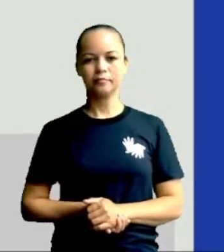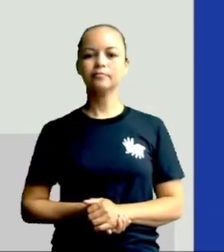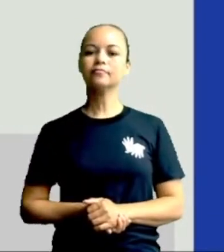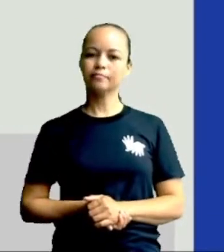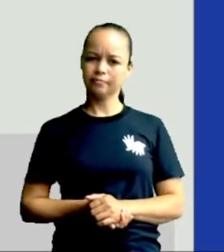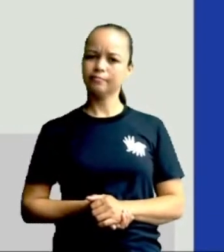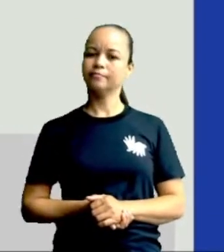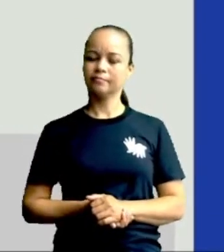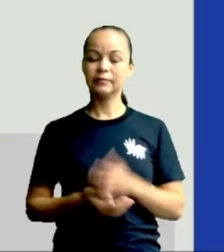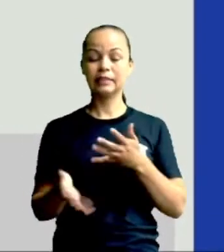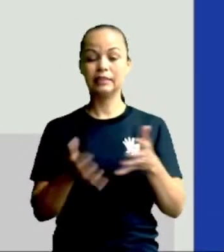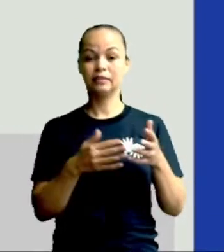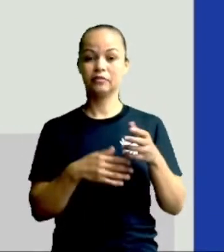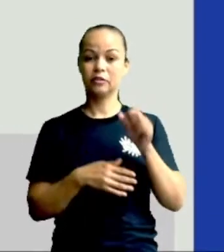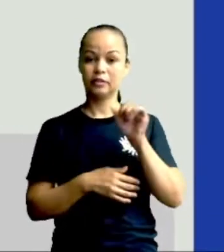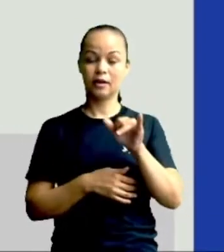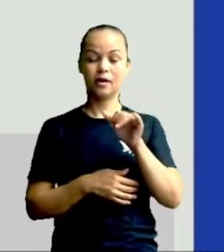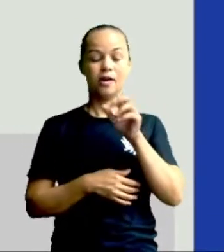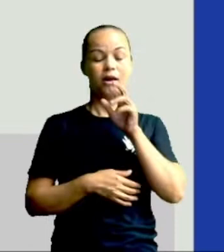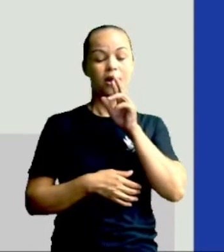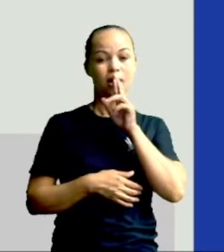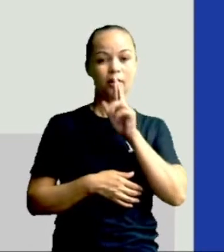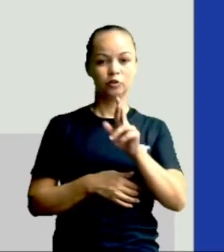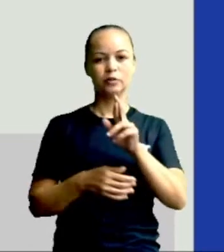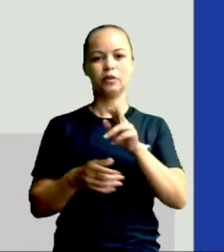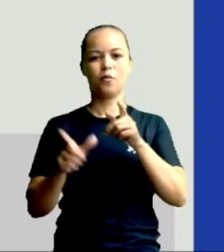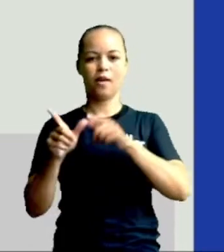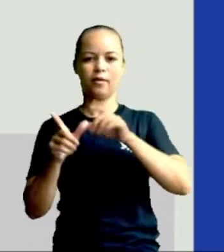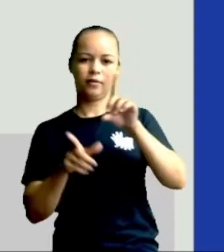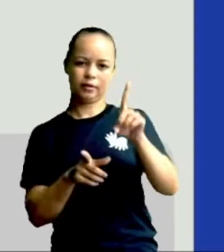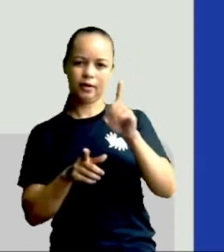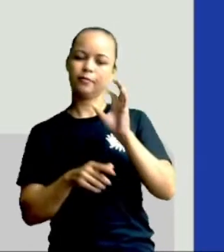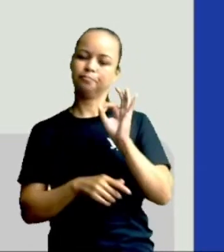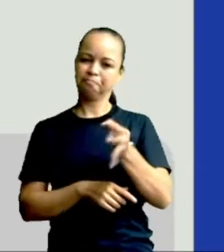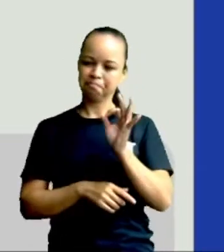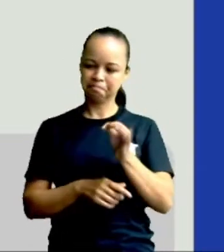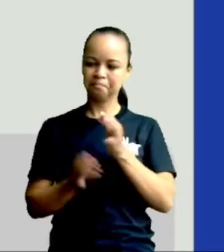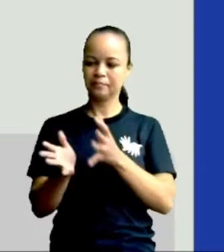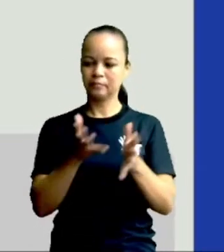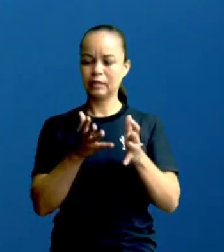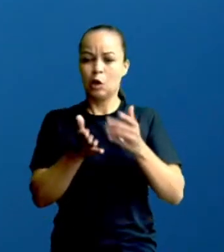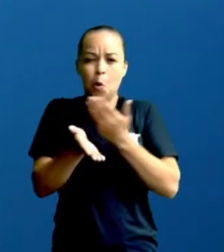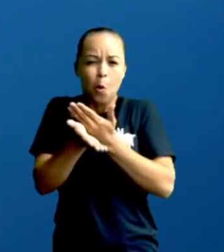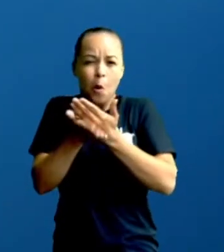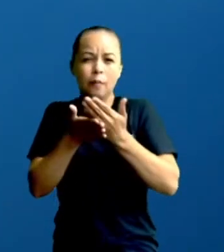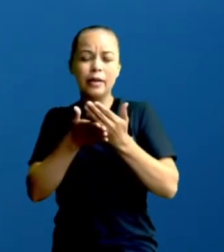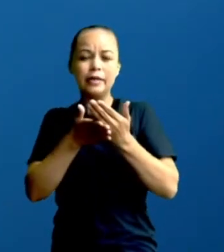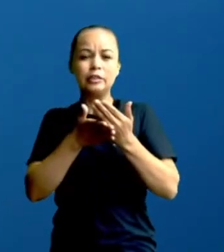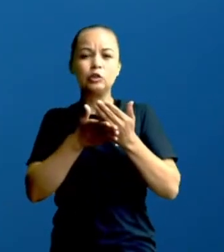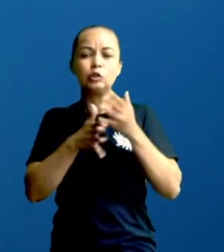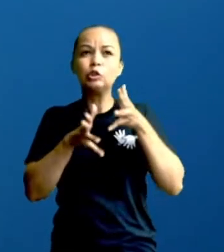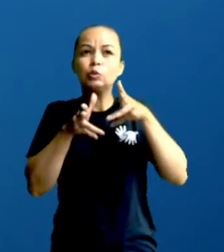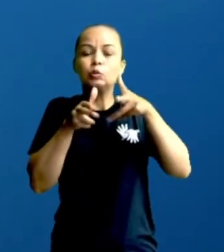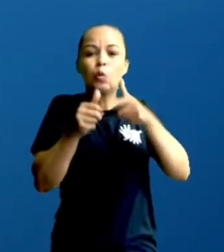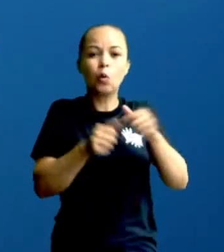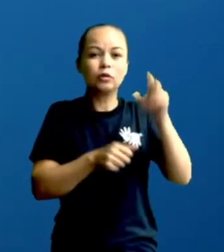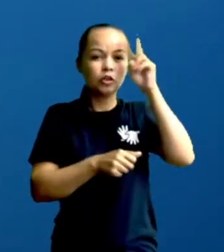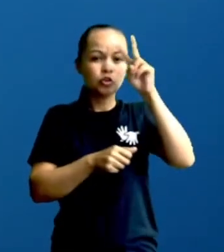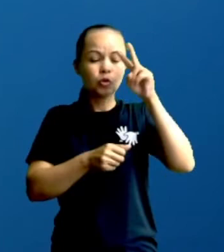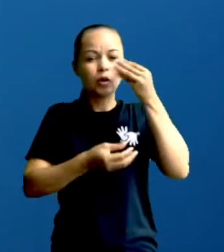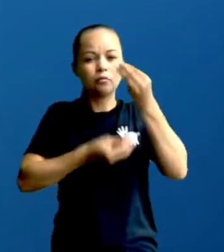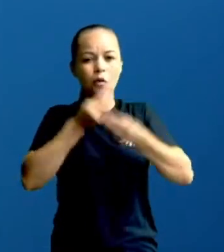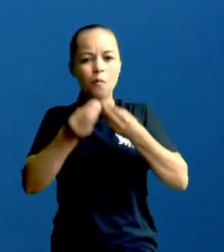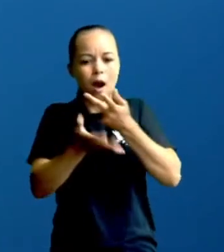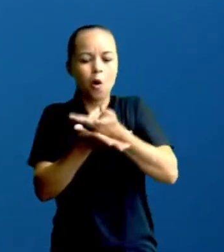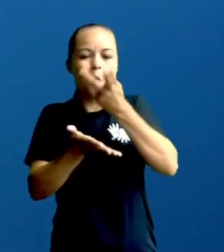Isso! Se você respondeu a letra D, correto. Logo no início de toda a história de como se formou as